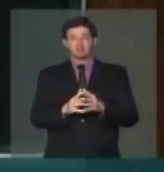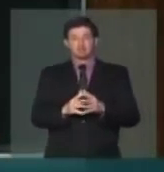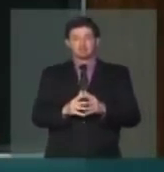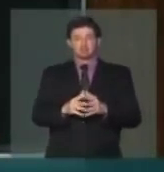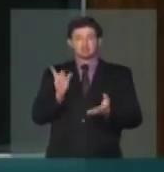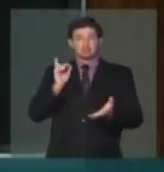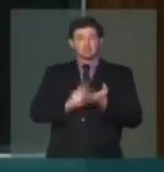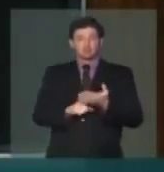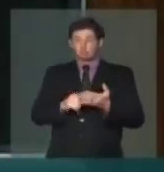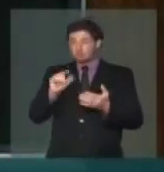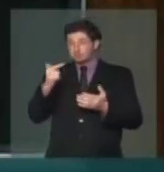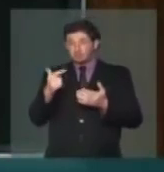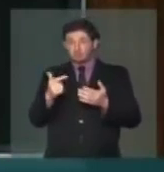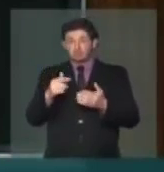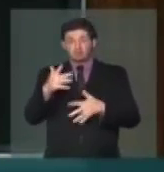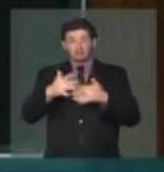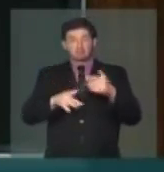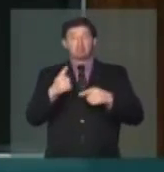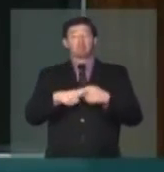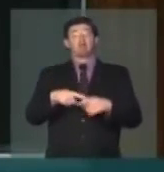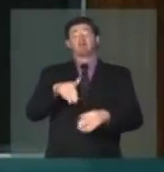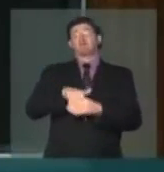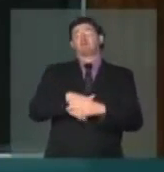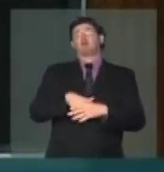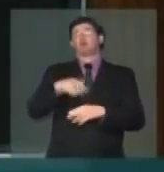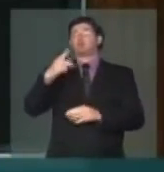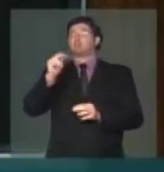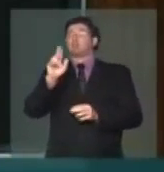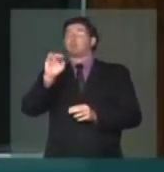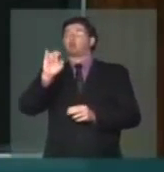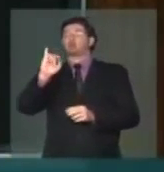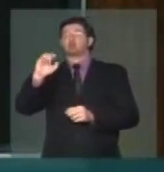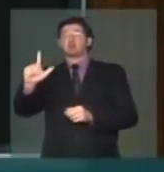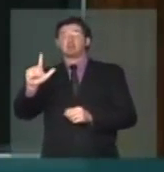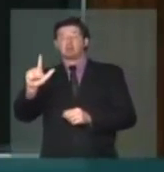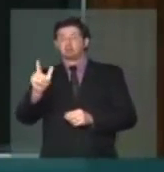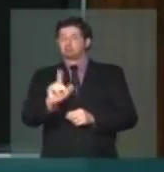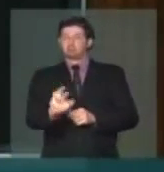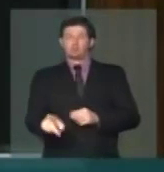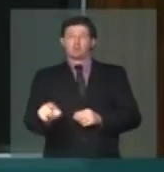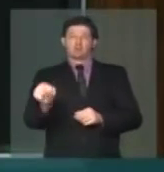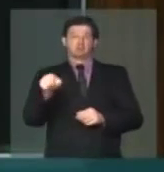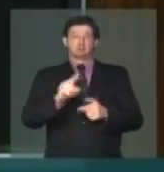comprometida porque o voto é proporcional. O voto proporcional...